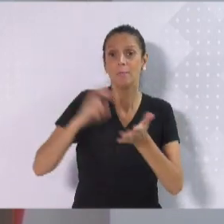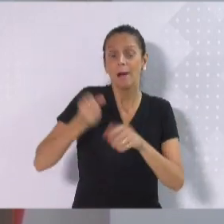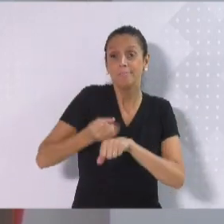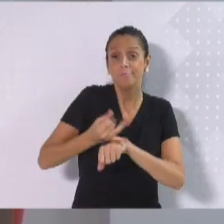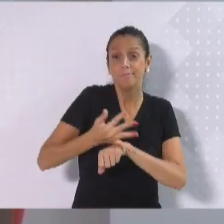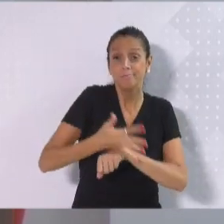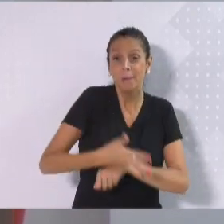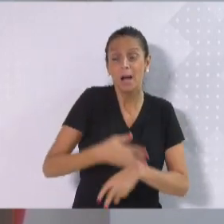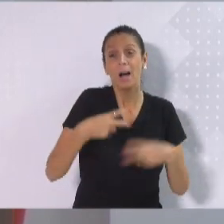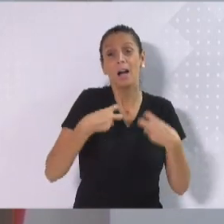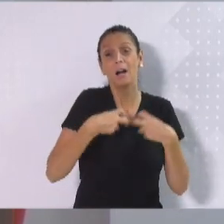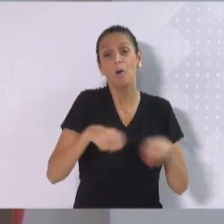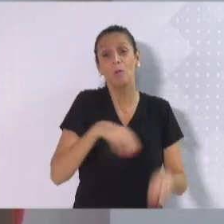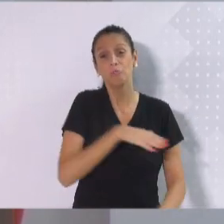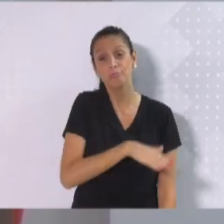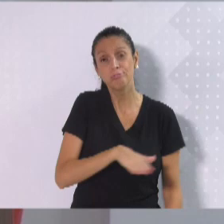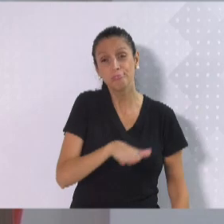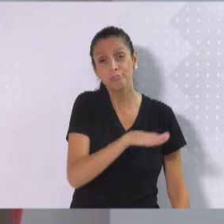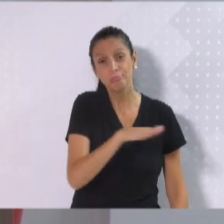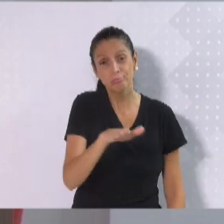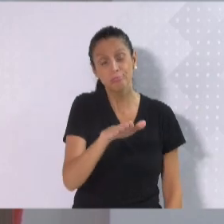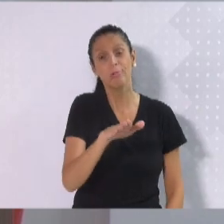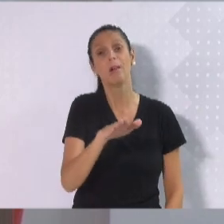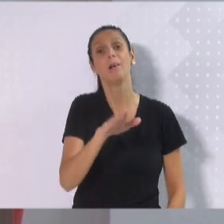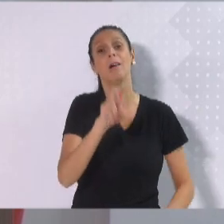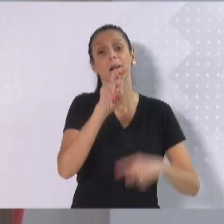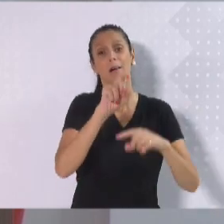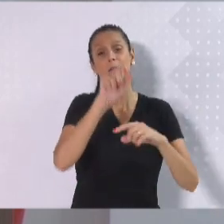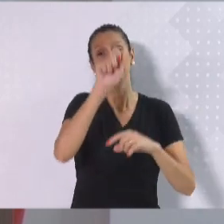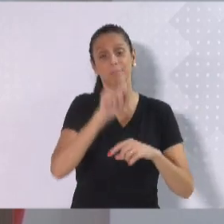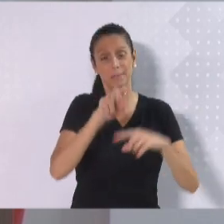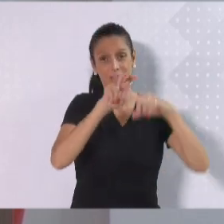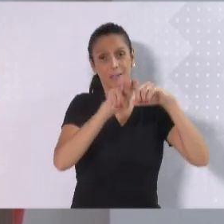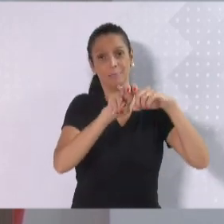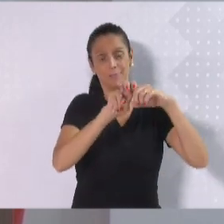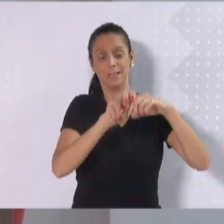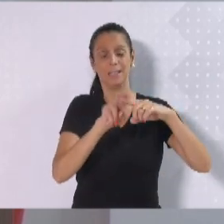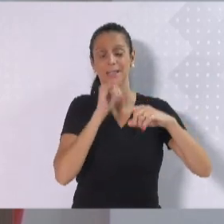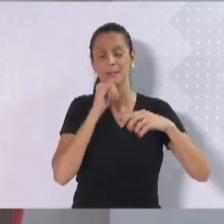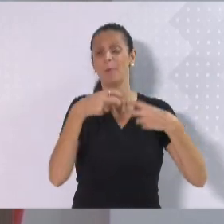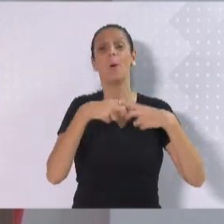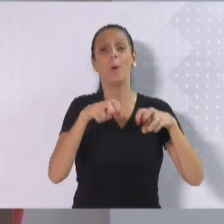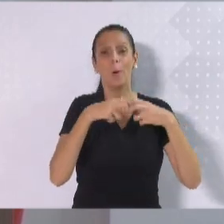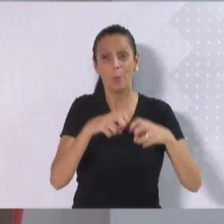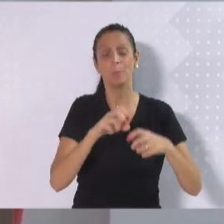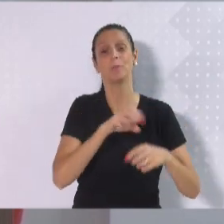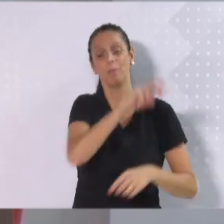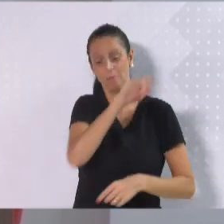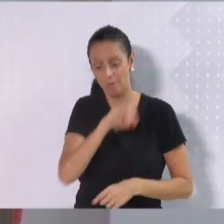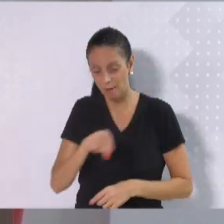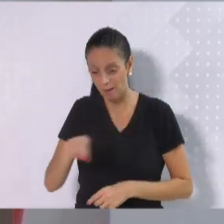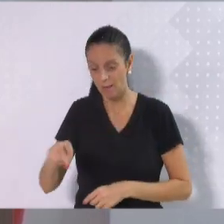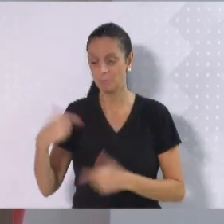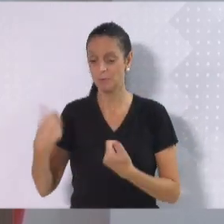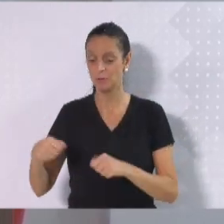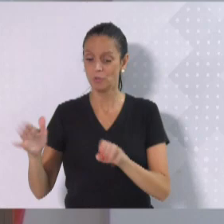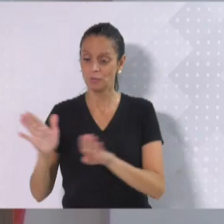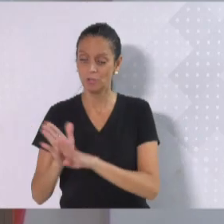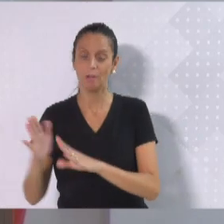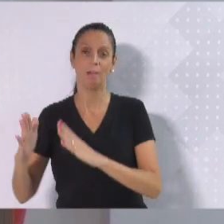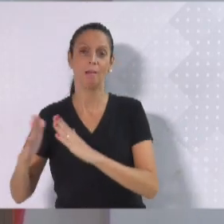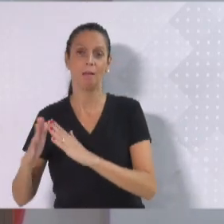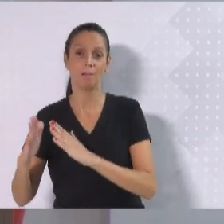caminham alguns quilômetros, ganham o mínimo, recebem falta no trabalho, muitas vezes, precisando apresentar atestado médico,